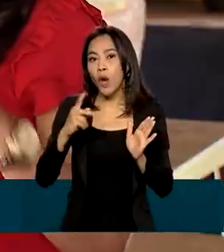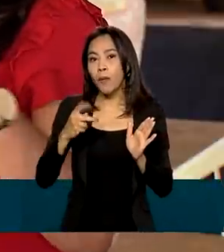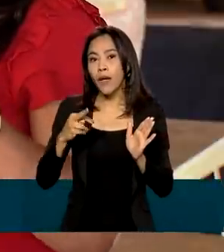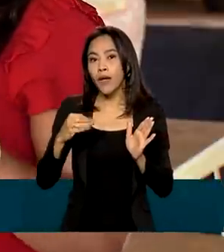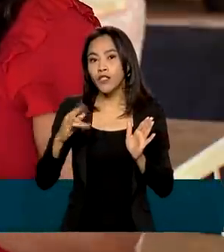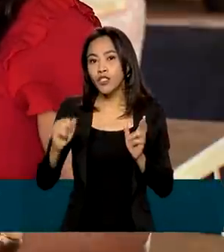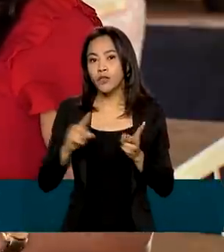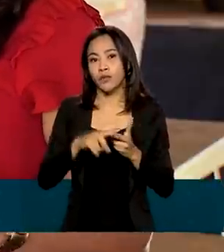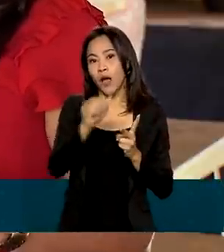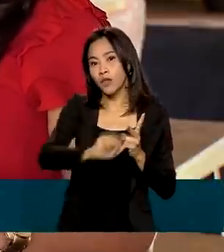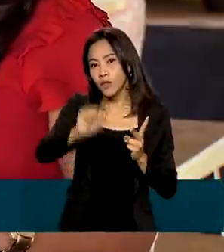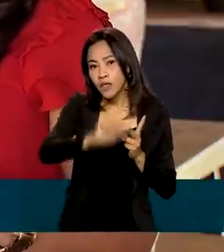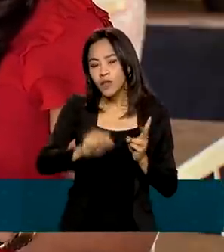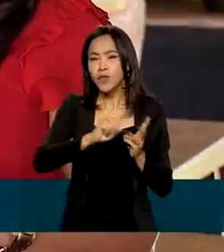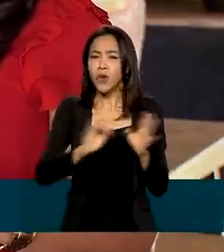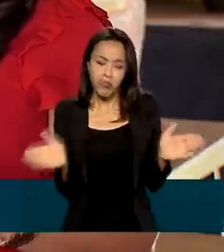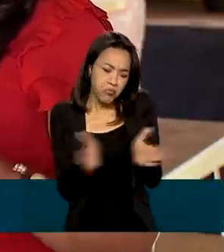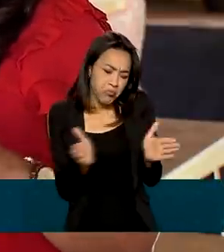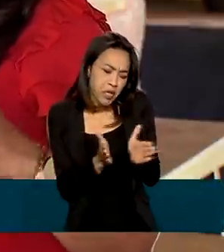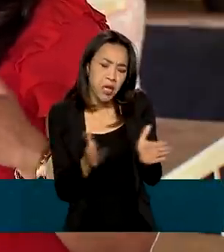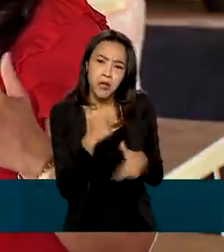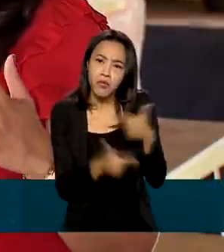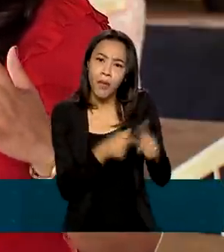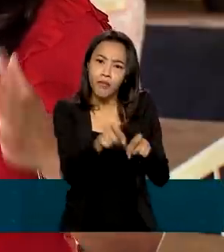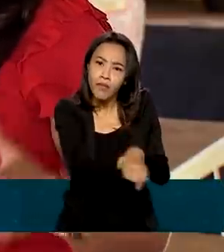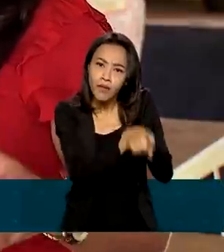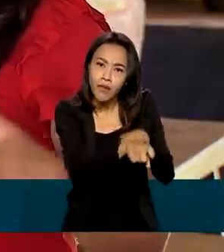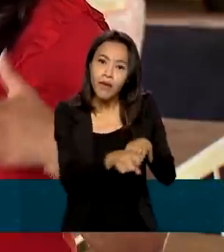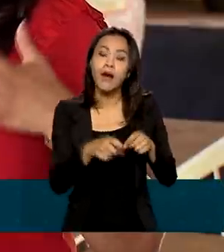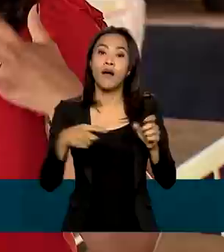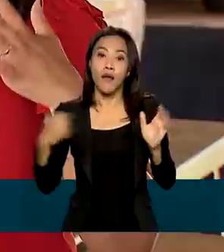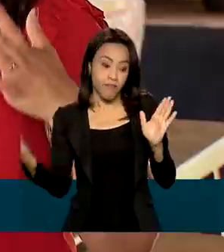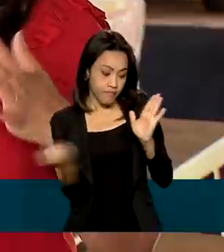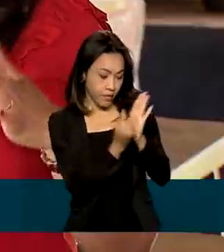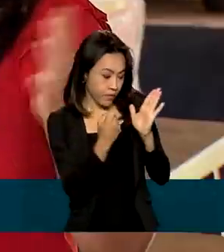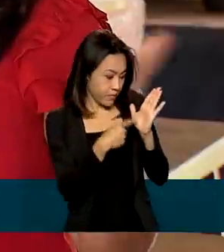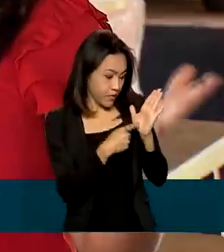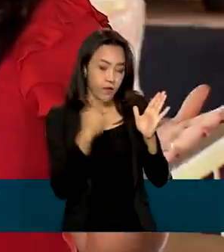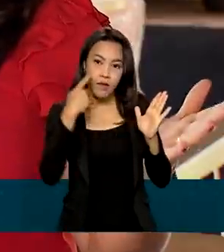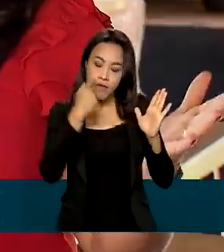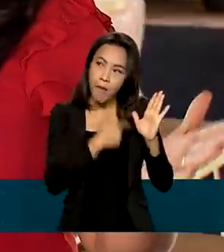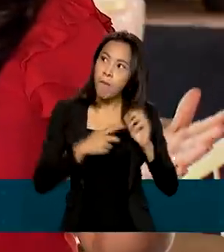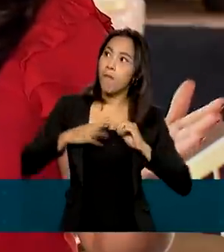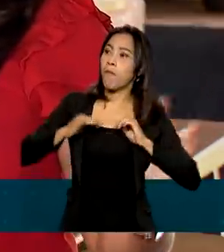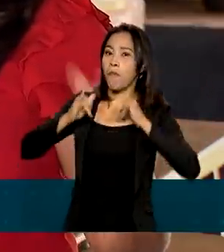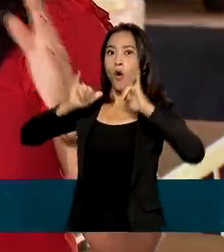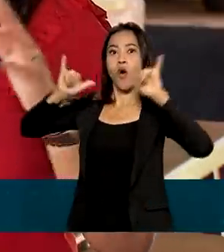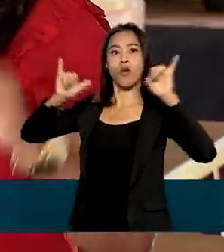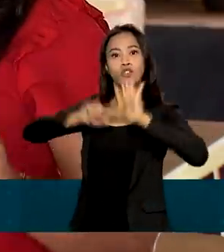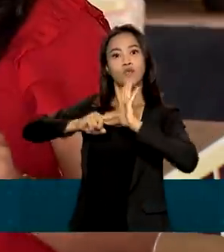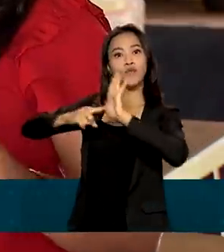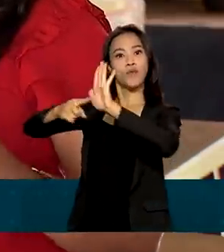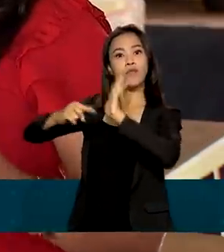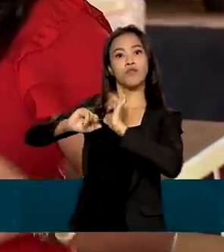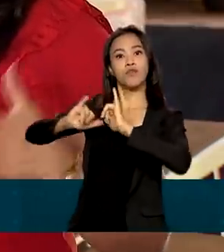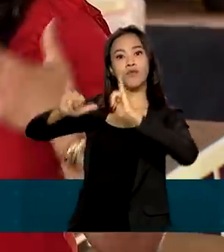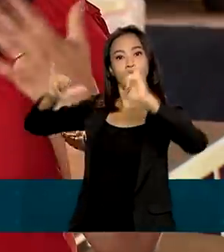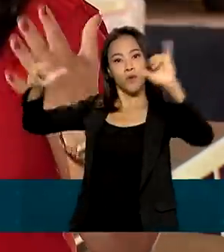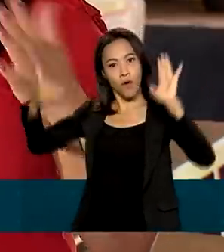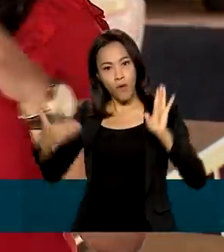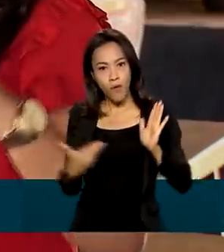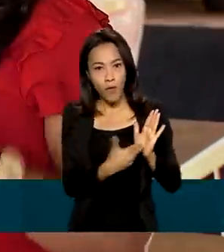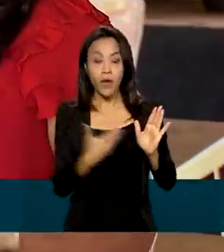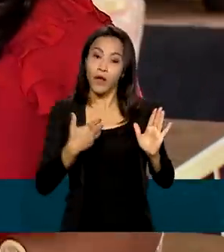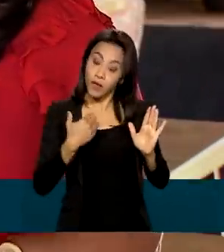associações ou pequenos proprietários de terra. A certificação dá visibilidade ao que é produzido no campo e também ajuda a